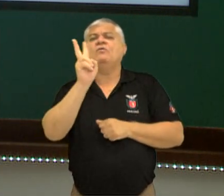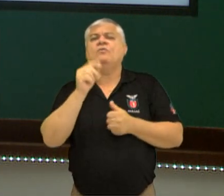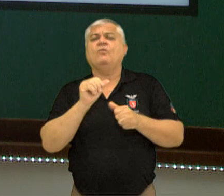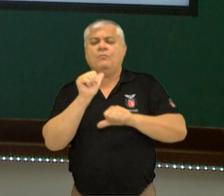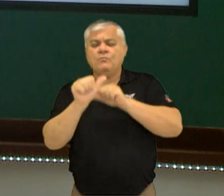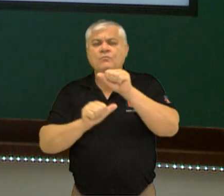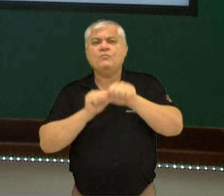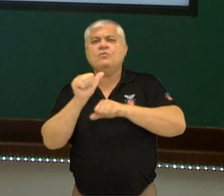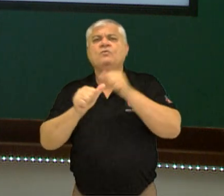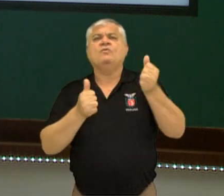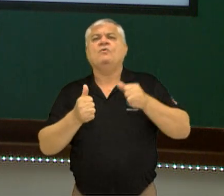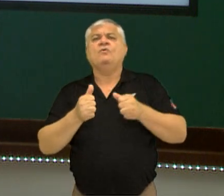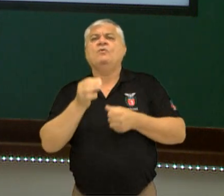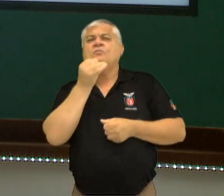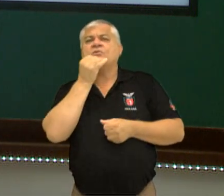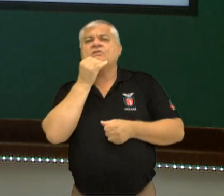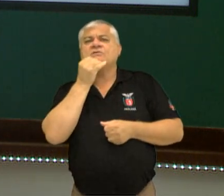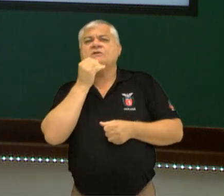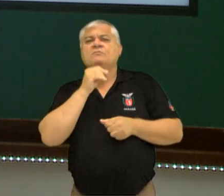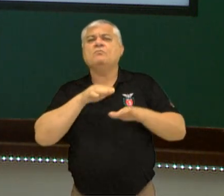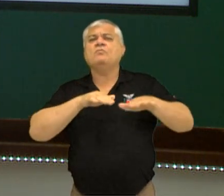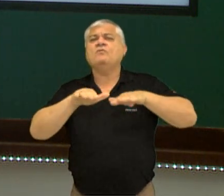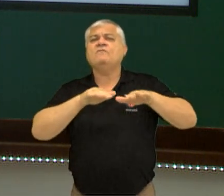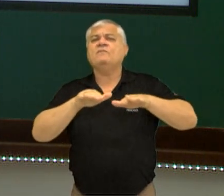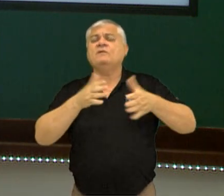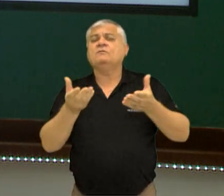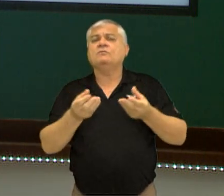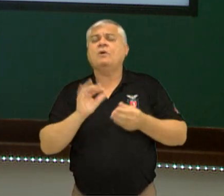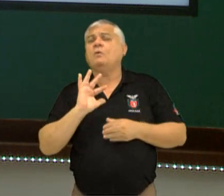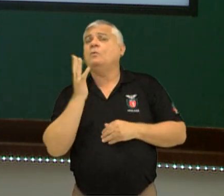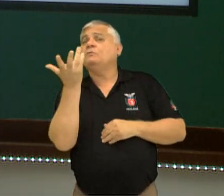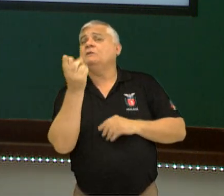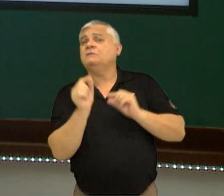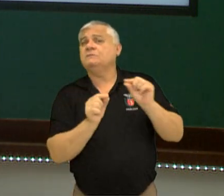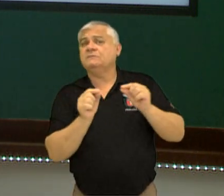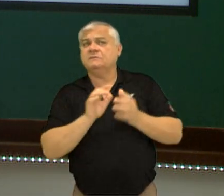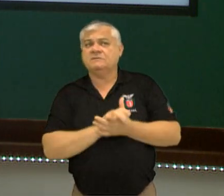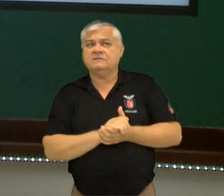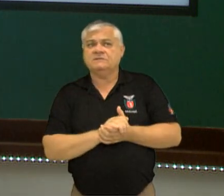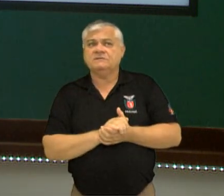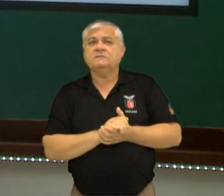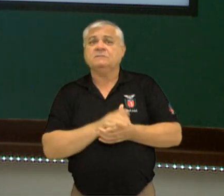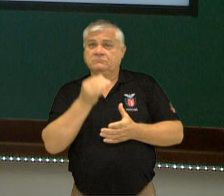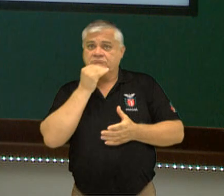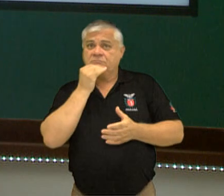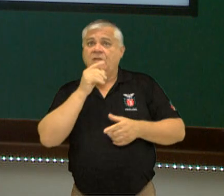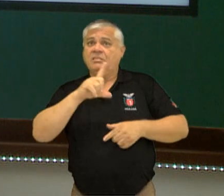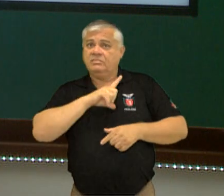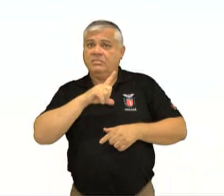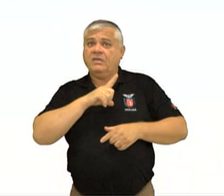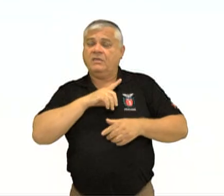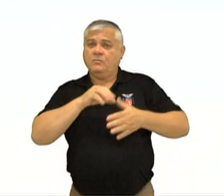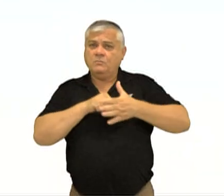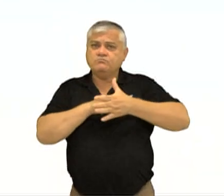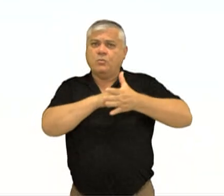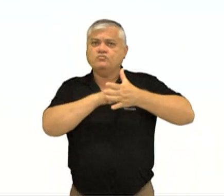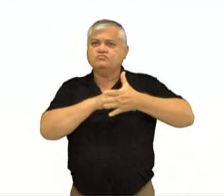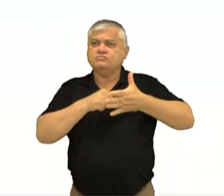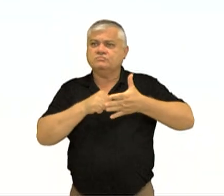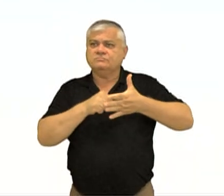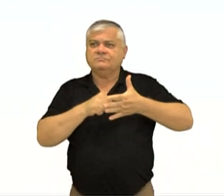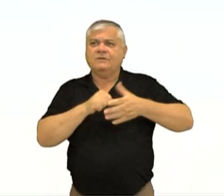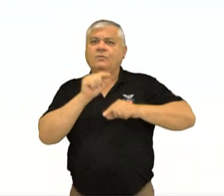existe mudança na quantidade de movimento, o que ocorre? Ocorre que nesse caso temos impulso.